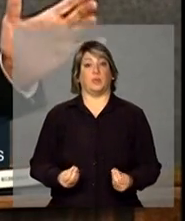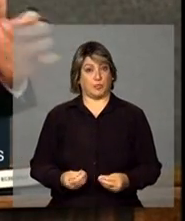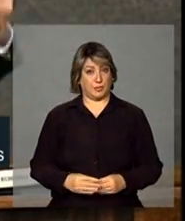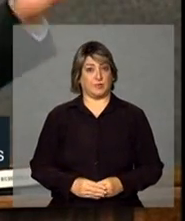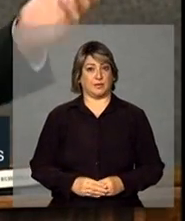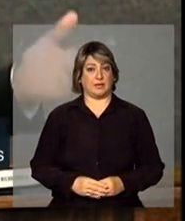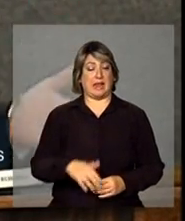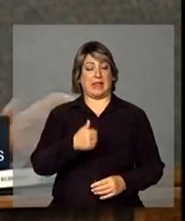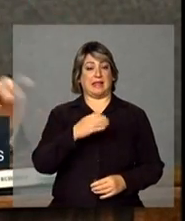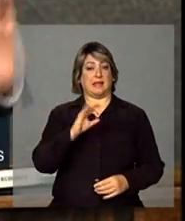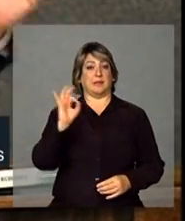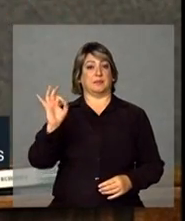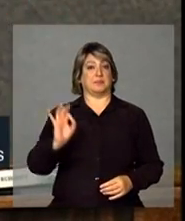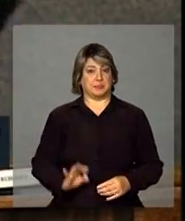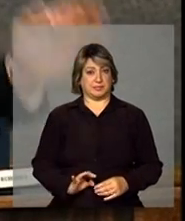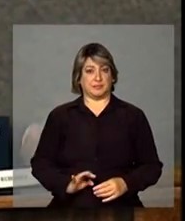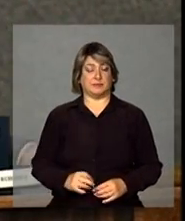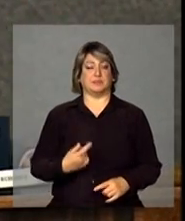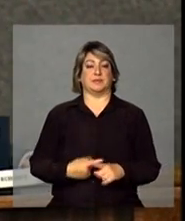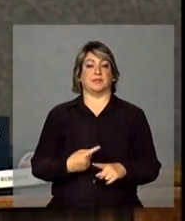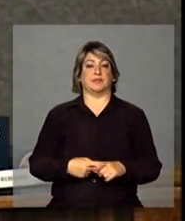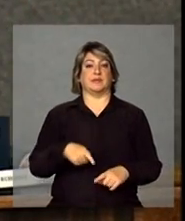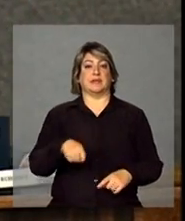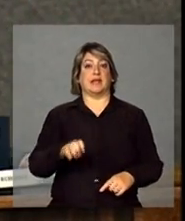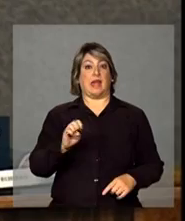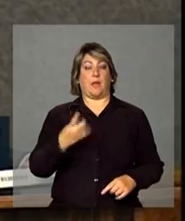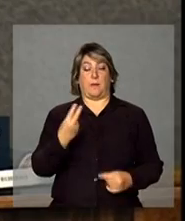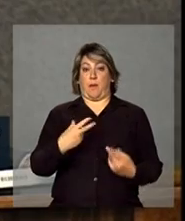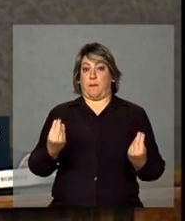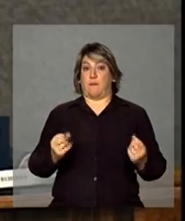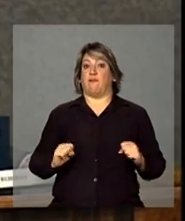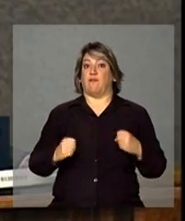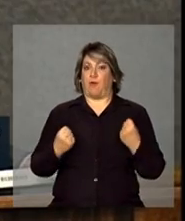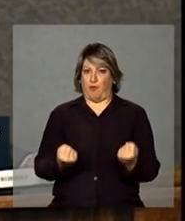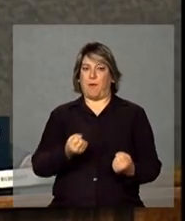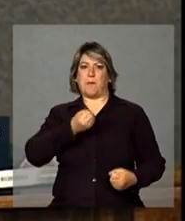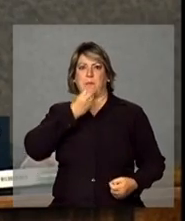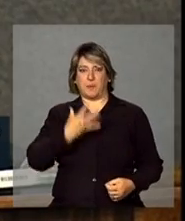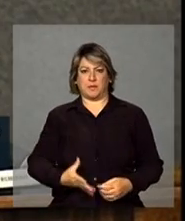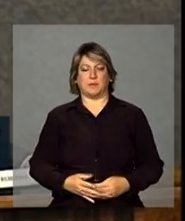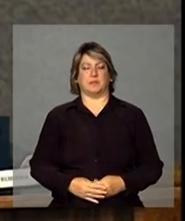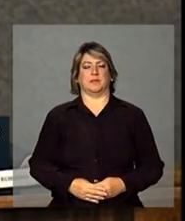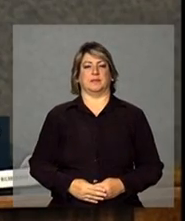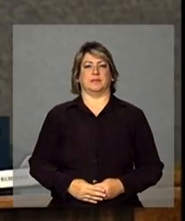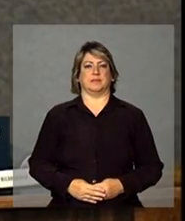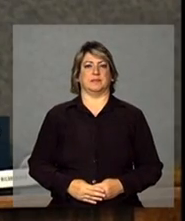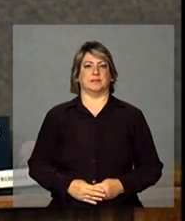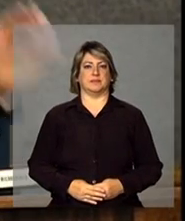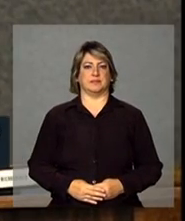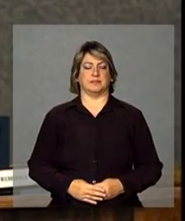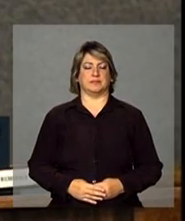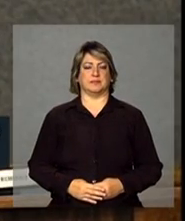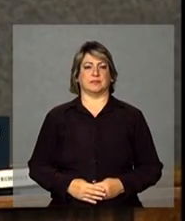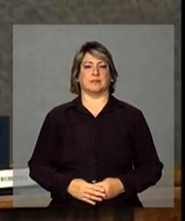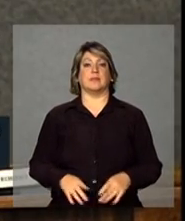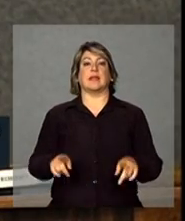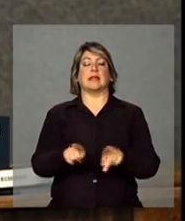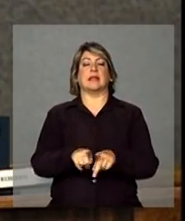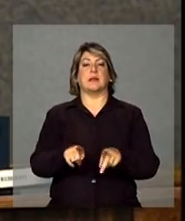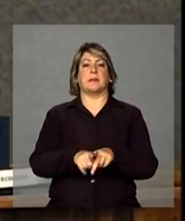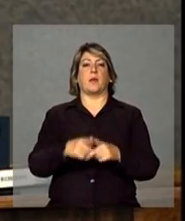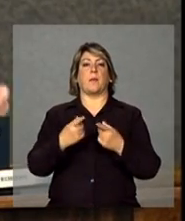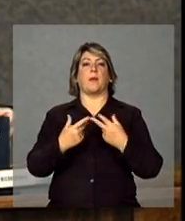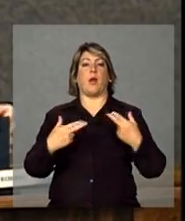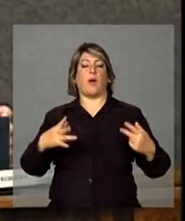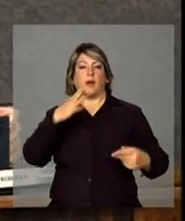10 pontos de porcentagem, que é algo muito forte. se tratando do índice de Gini. E aí, uma característica